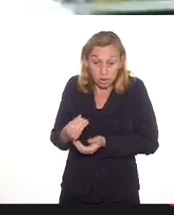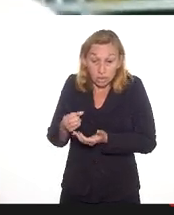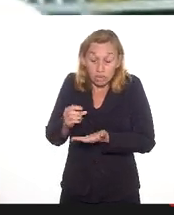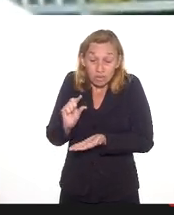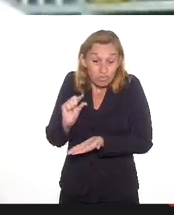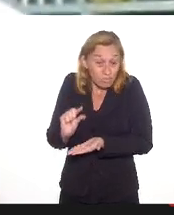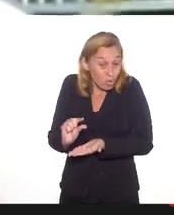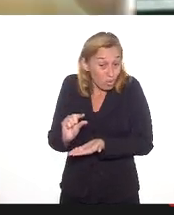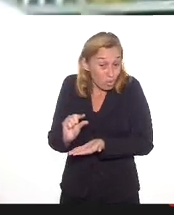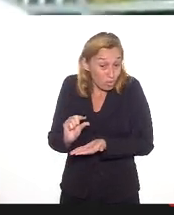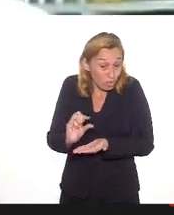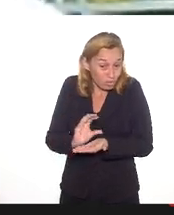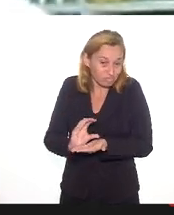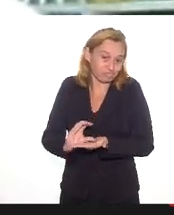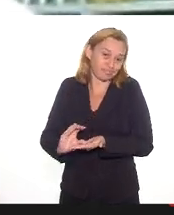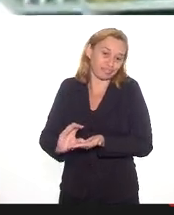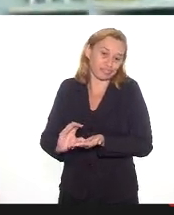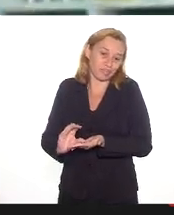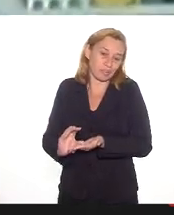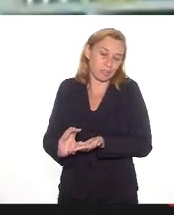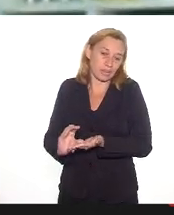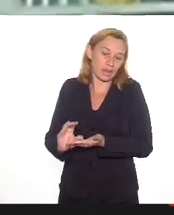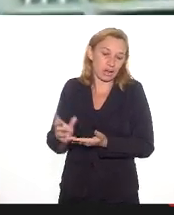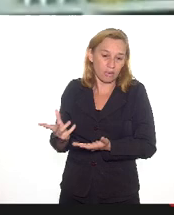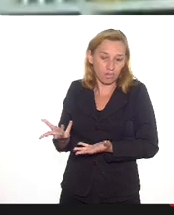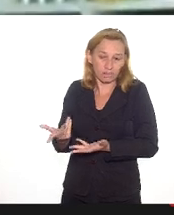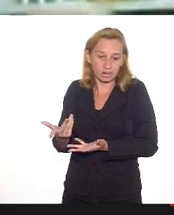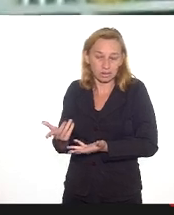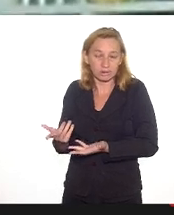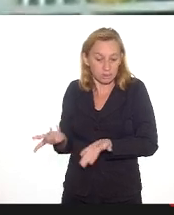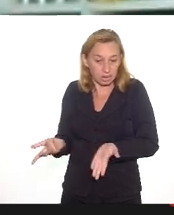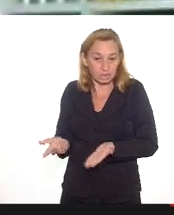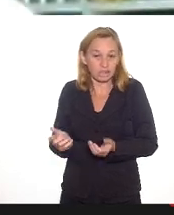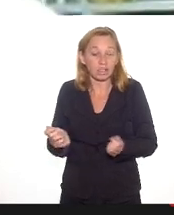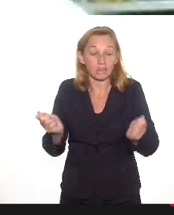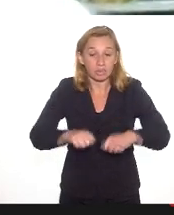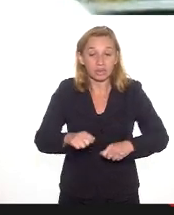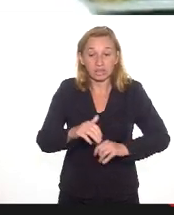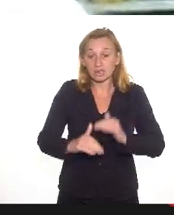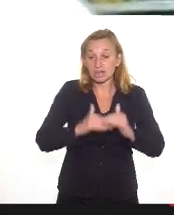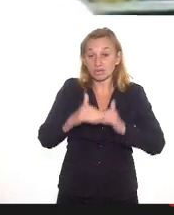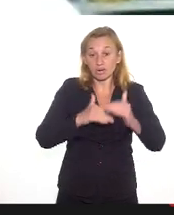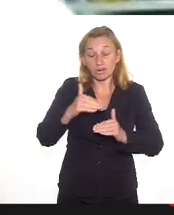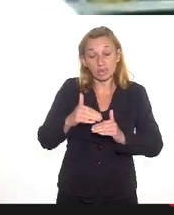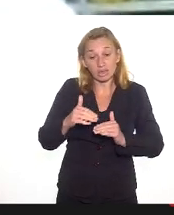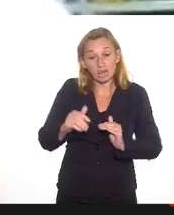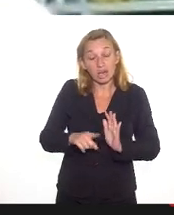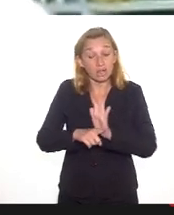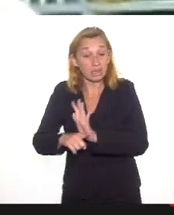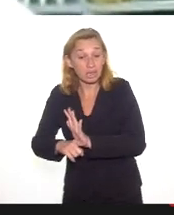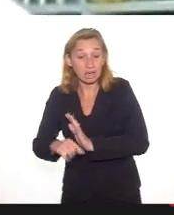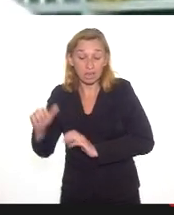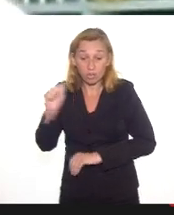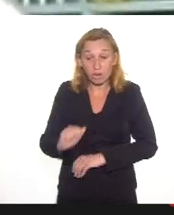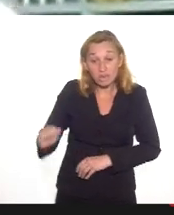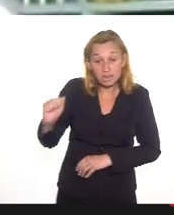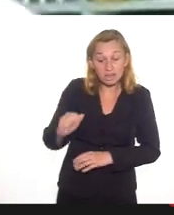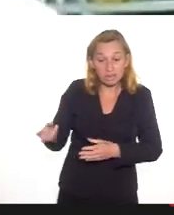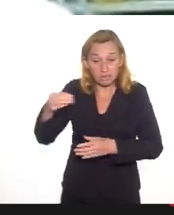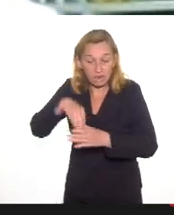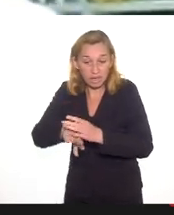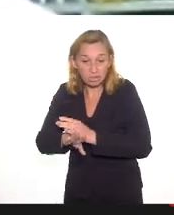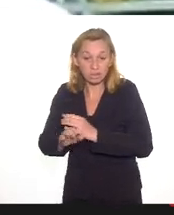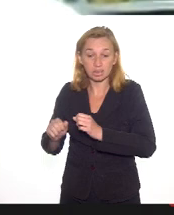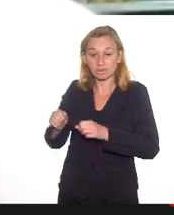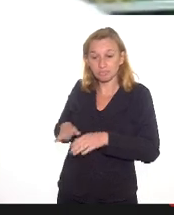baixo em relação ao benefício que ele gera, a potencialidade em desenvolver ações de economia criativa e solidária dentro das comunidades.